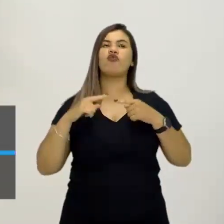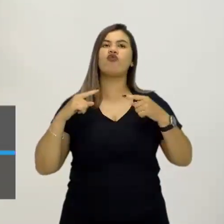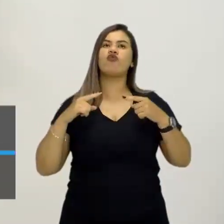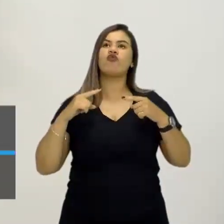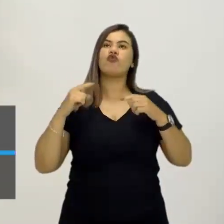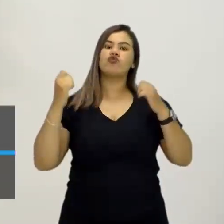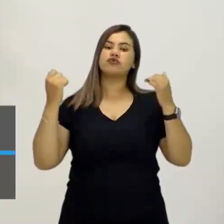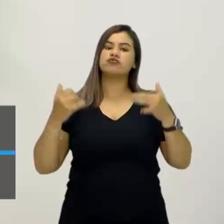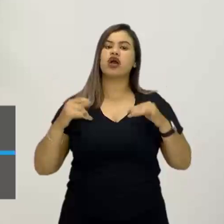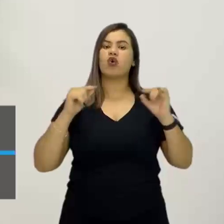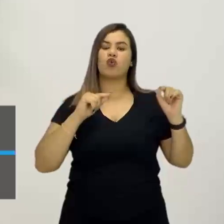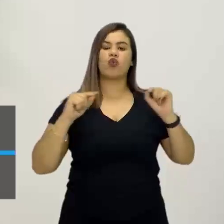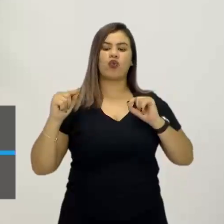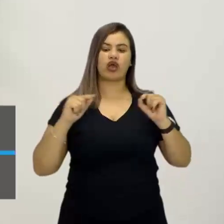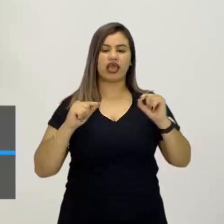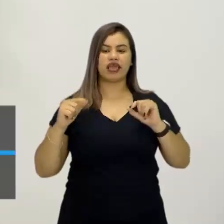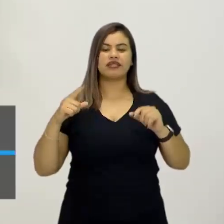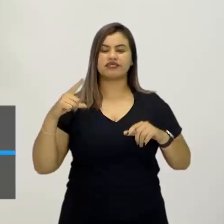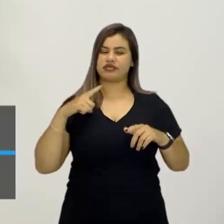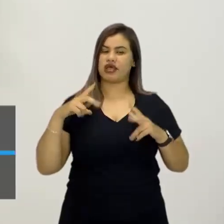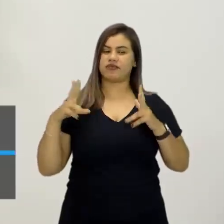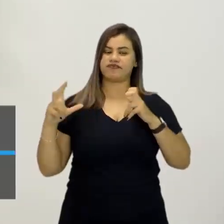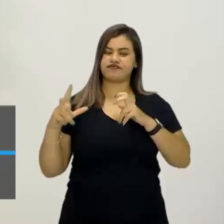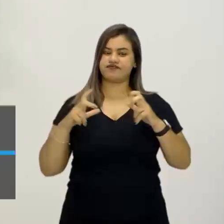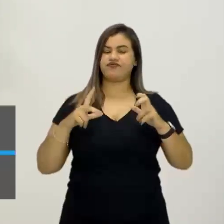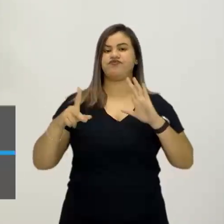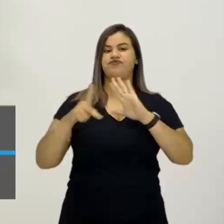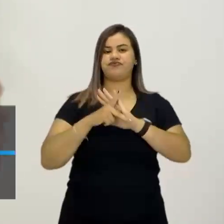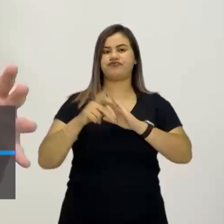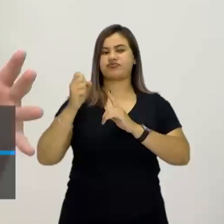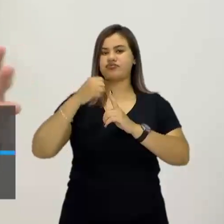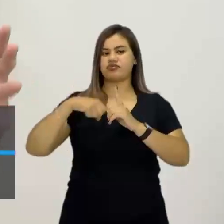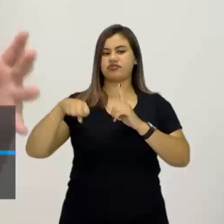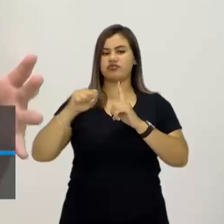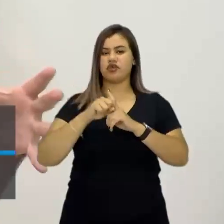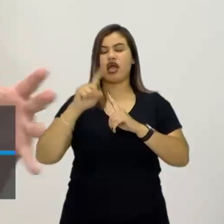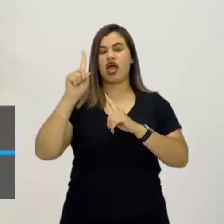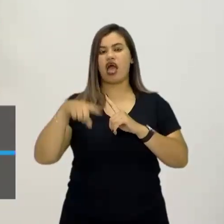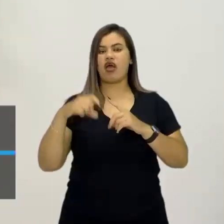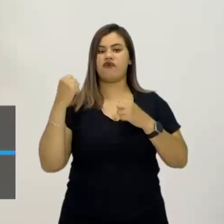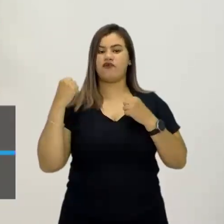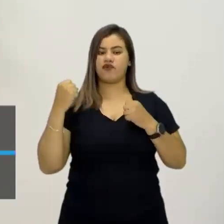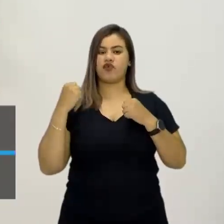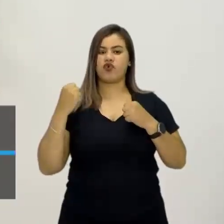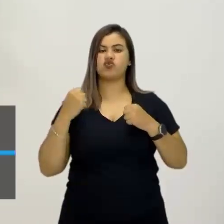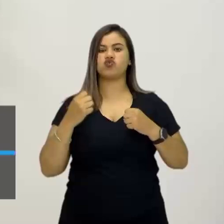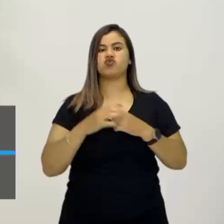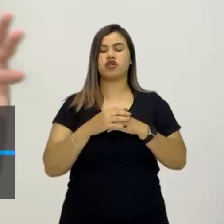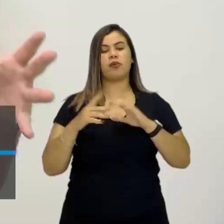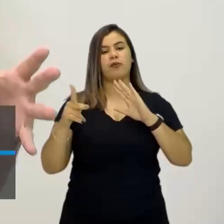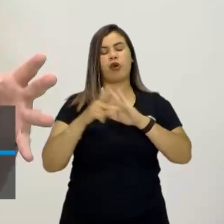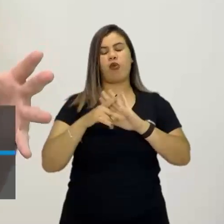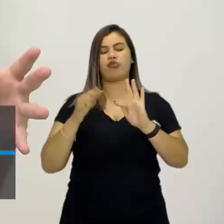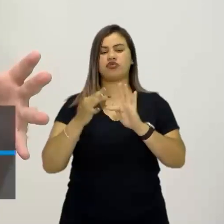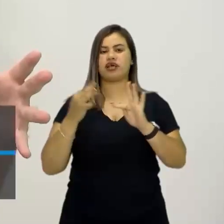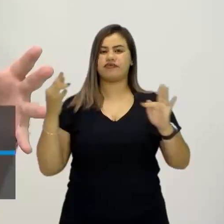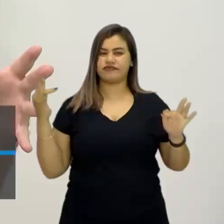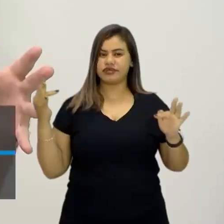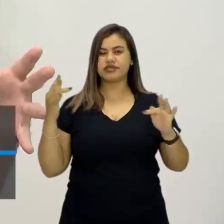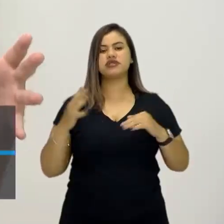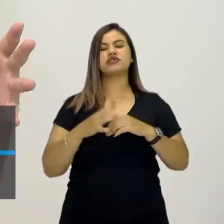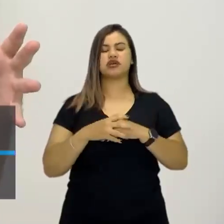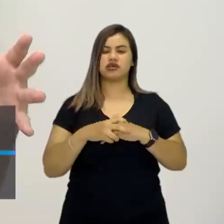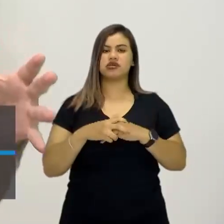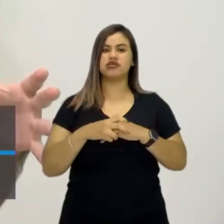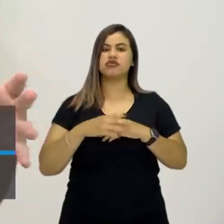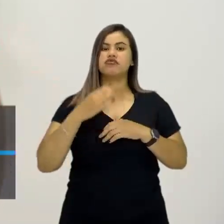ele tem uma concepção, mais ou menos, da sociedade que ele vê como um campo de forças da física mesmo, em